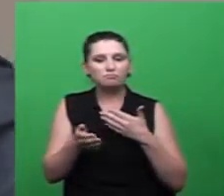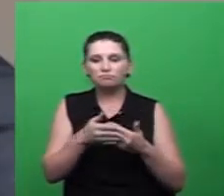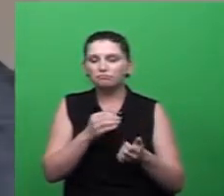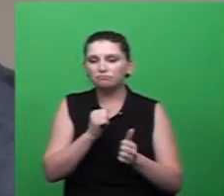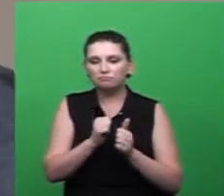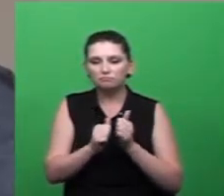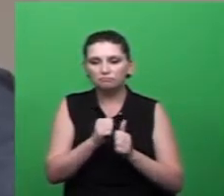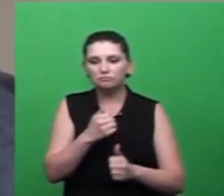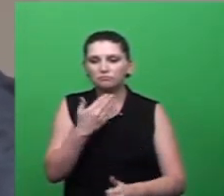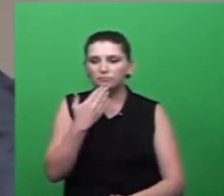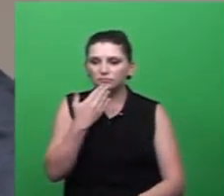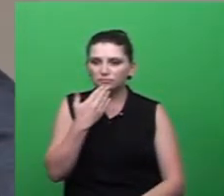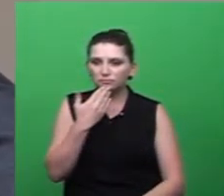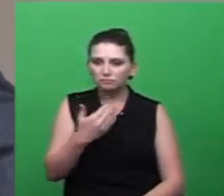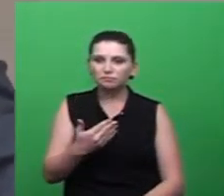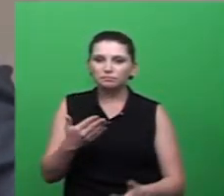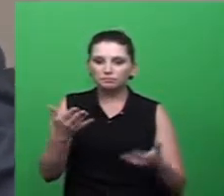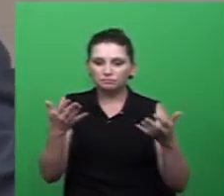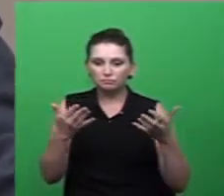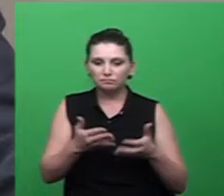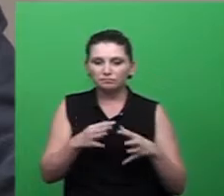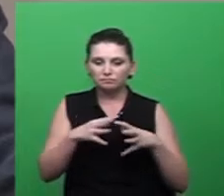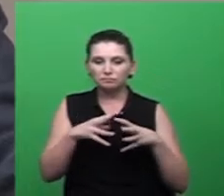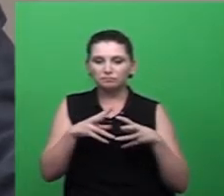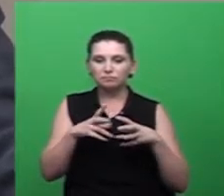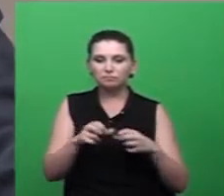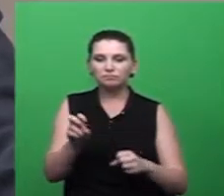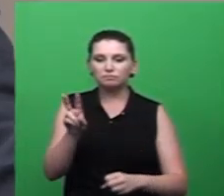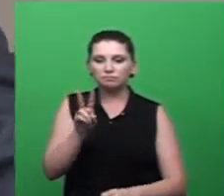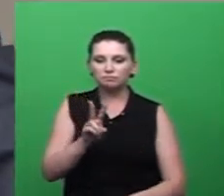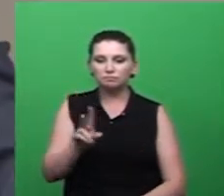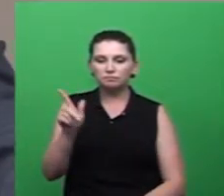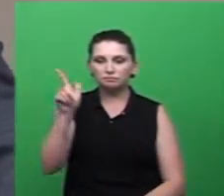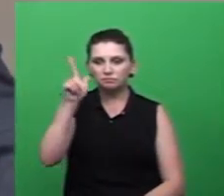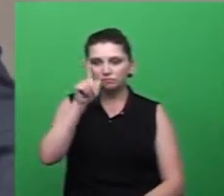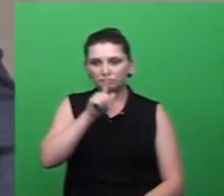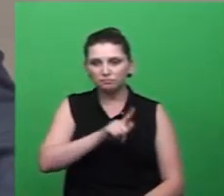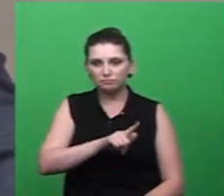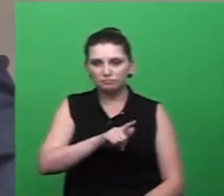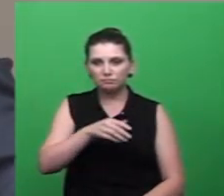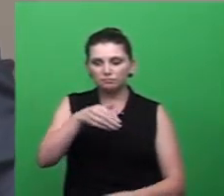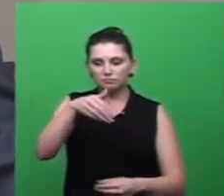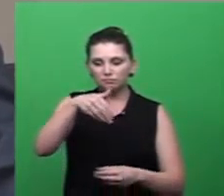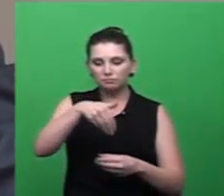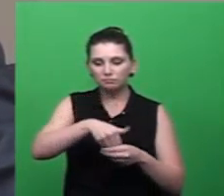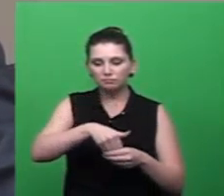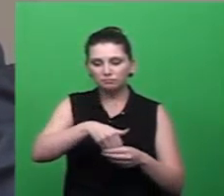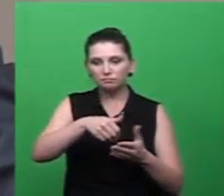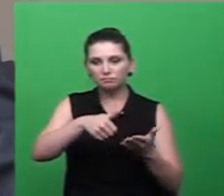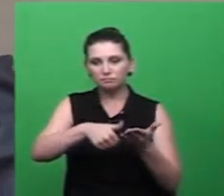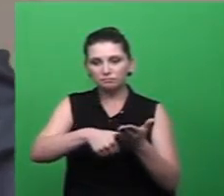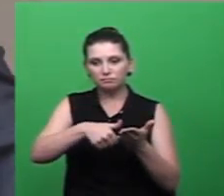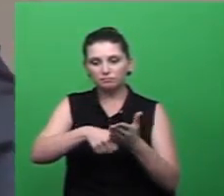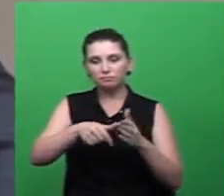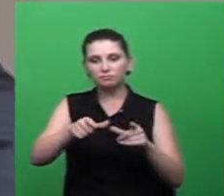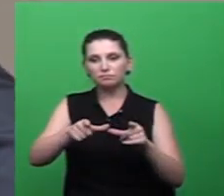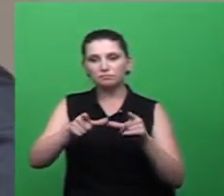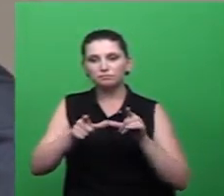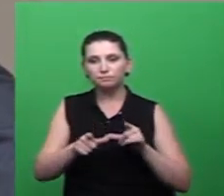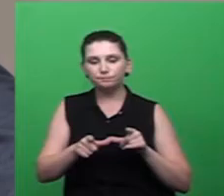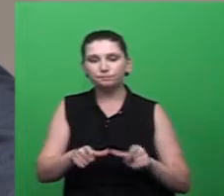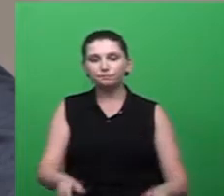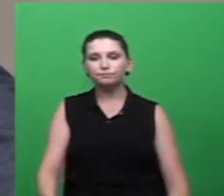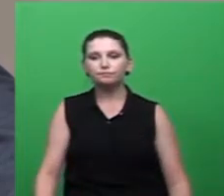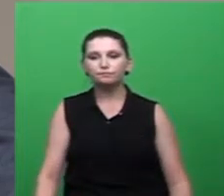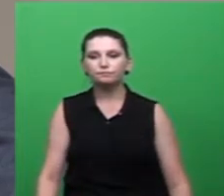Peço humildemente aos senhores vereadores e vereadora que aprovem, então, esta